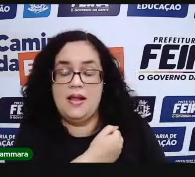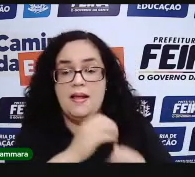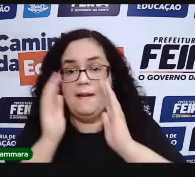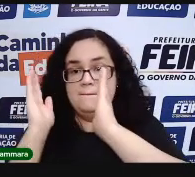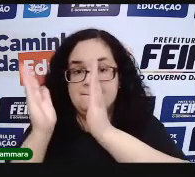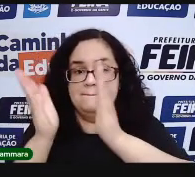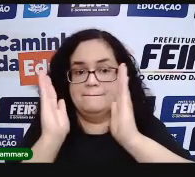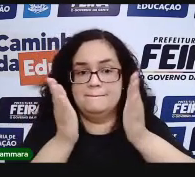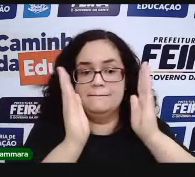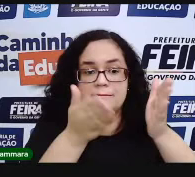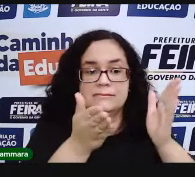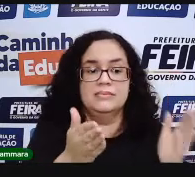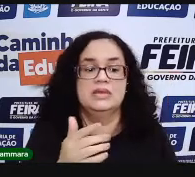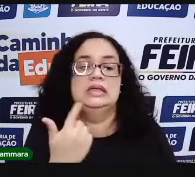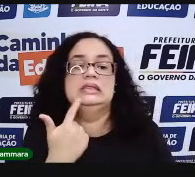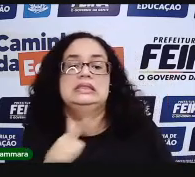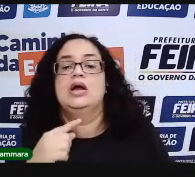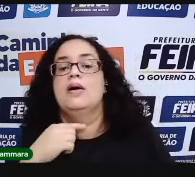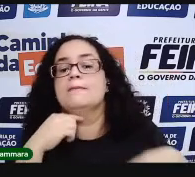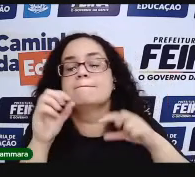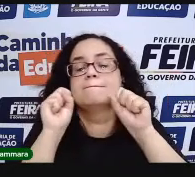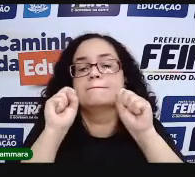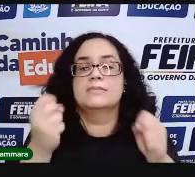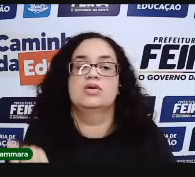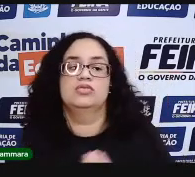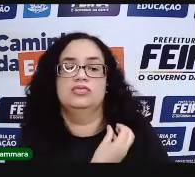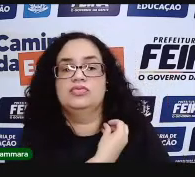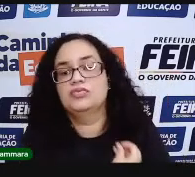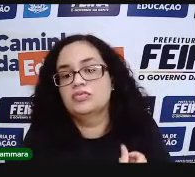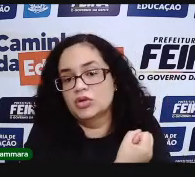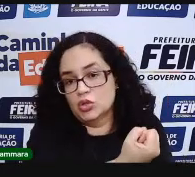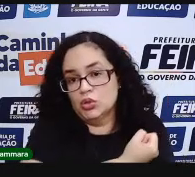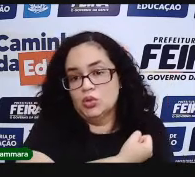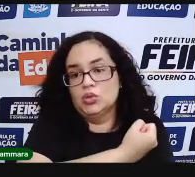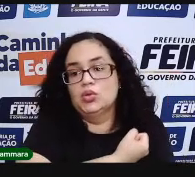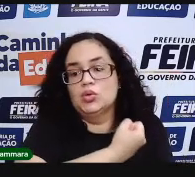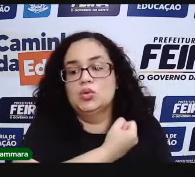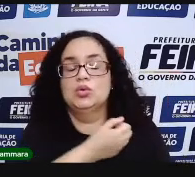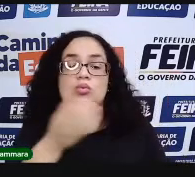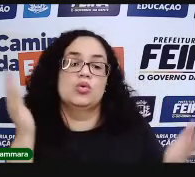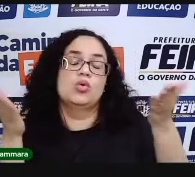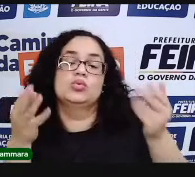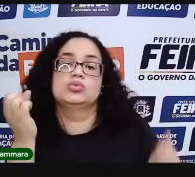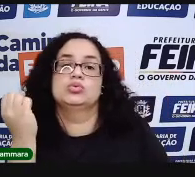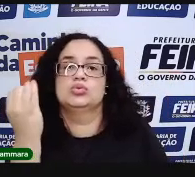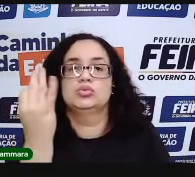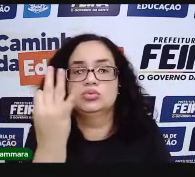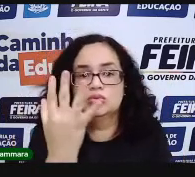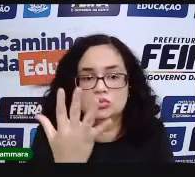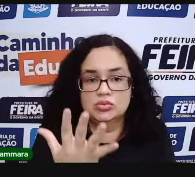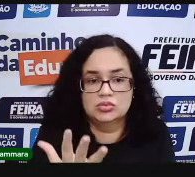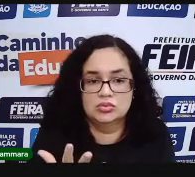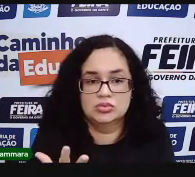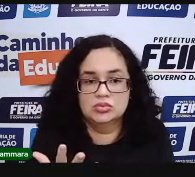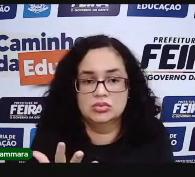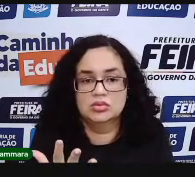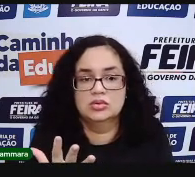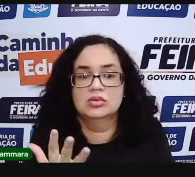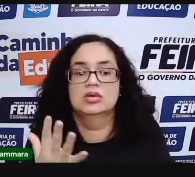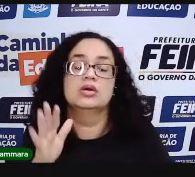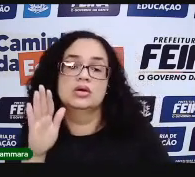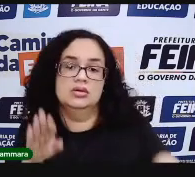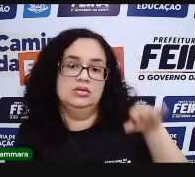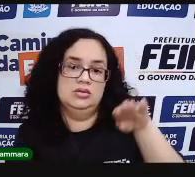As planilhas. Não tem possibilidade da gente viver sem esses números hoje. Os contadores que fazem